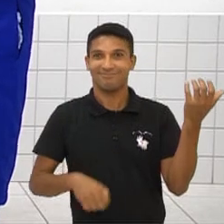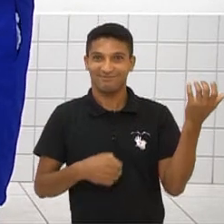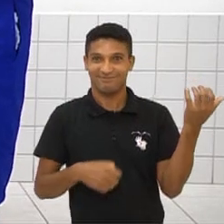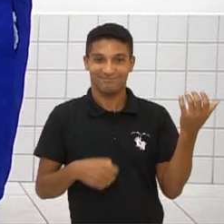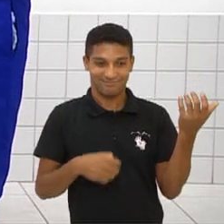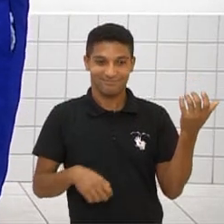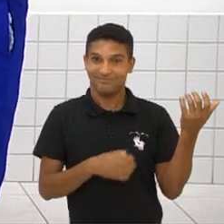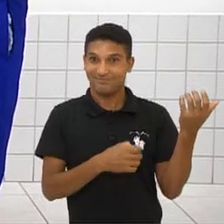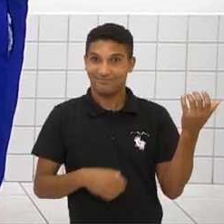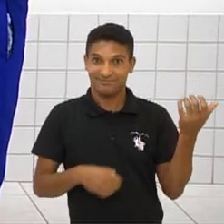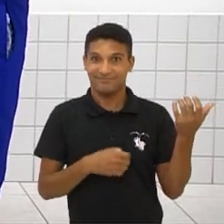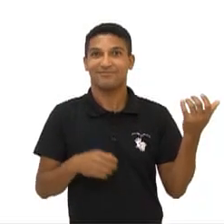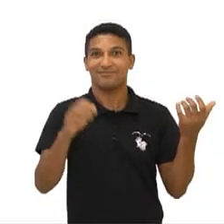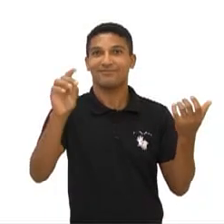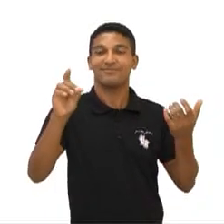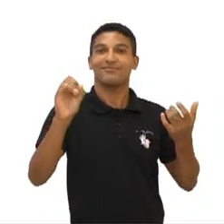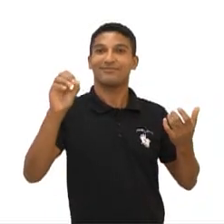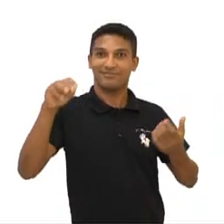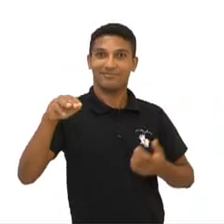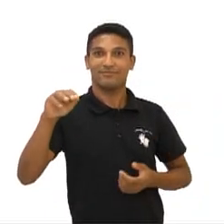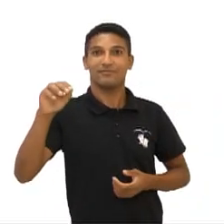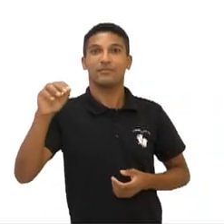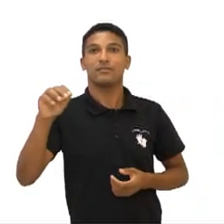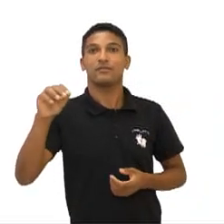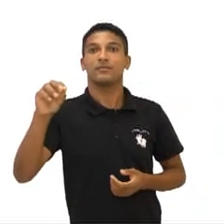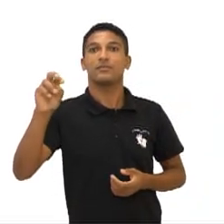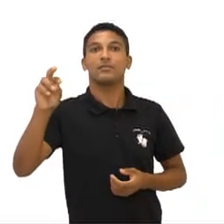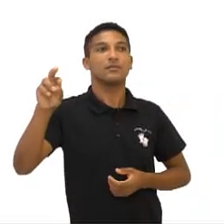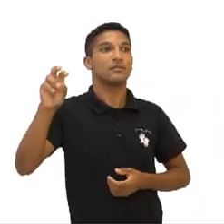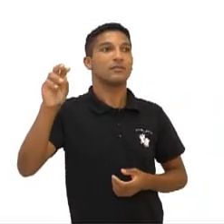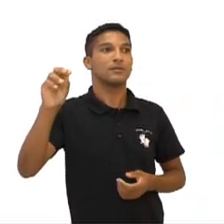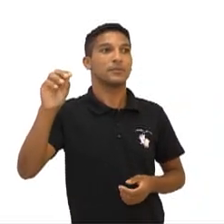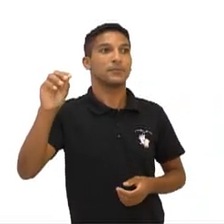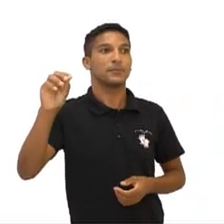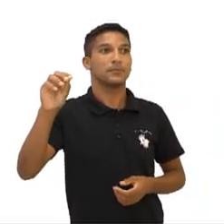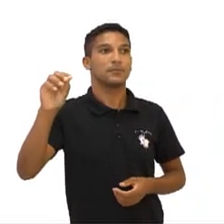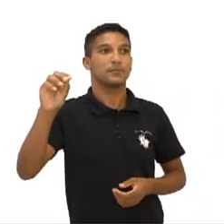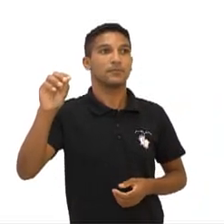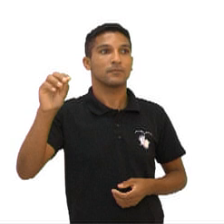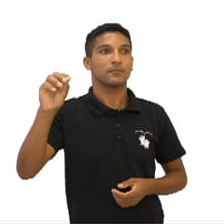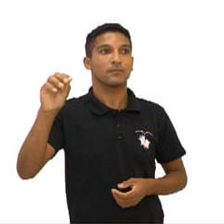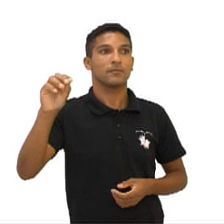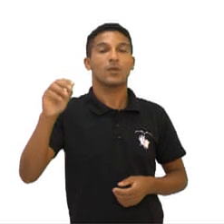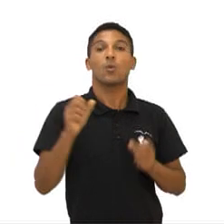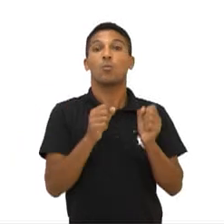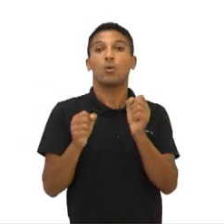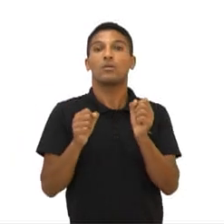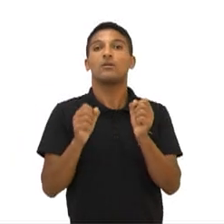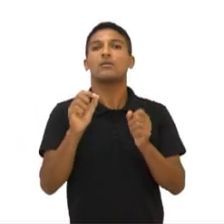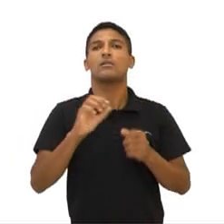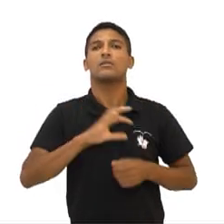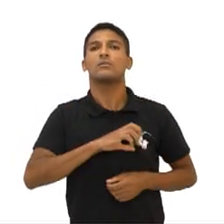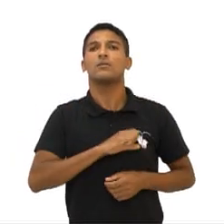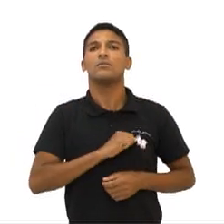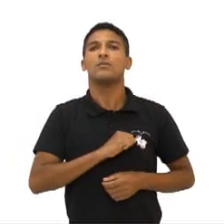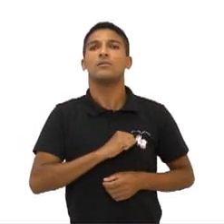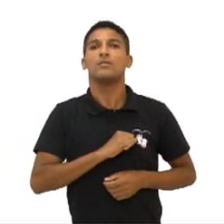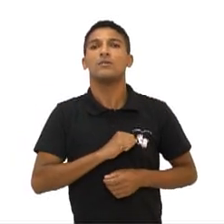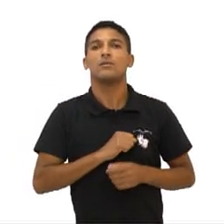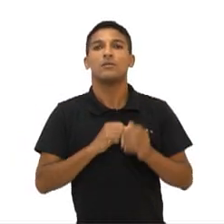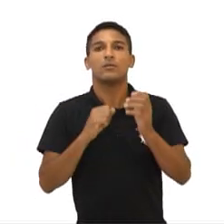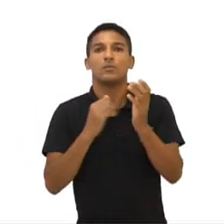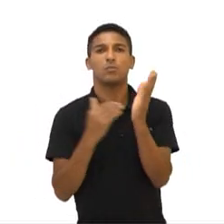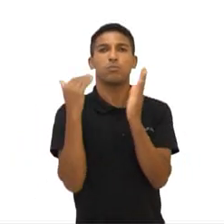Quando o poder do amor sobressai, quando o poder do amor, ele supera o amor,